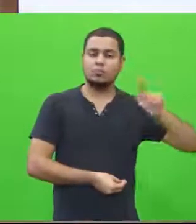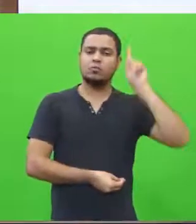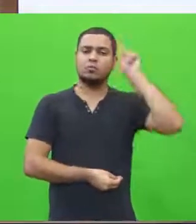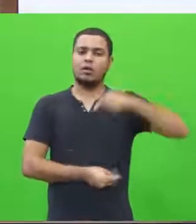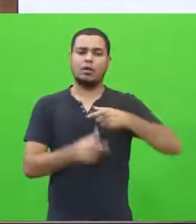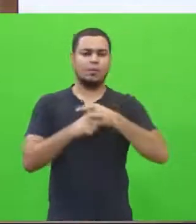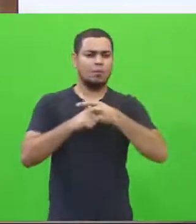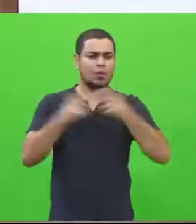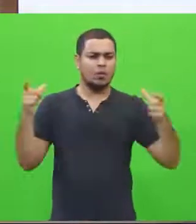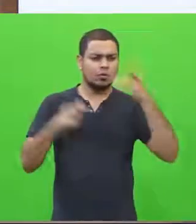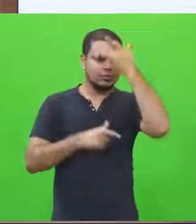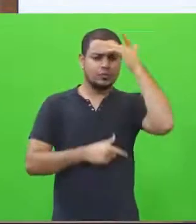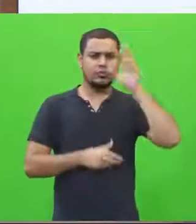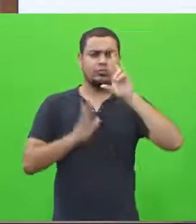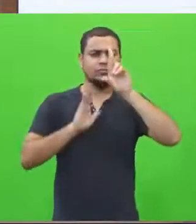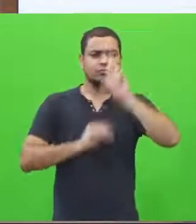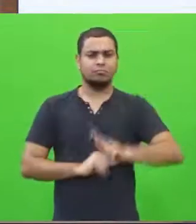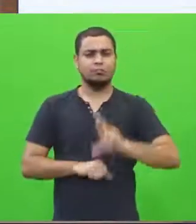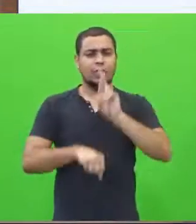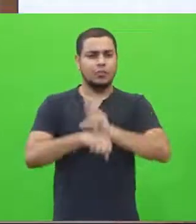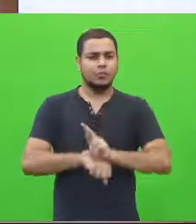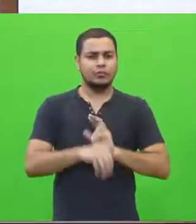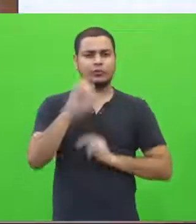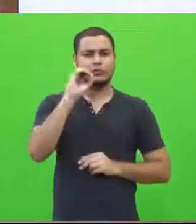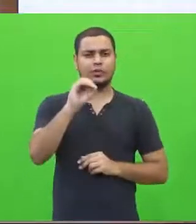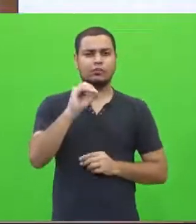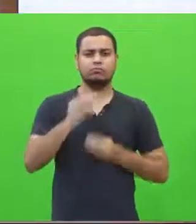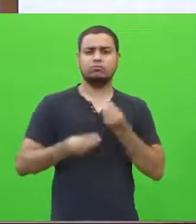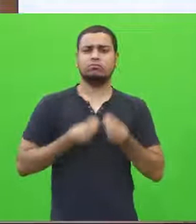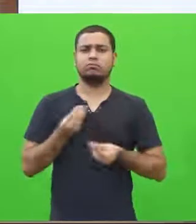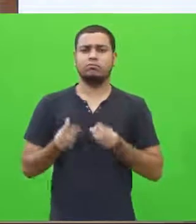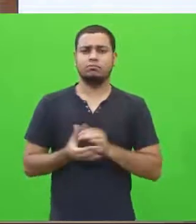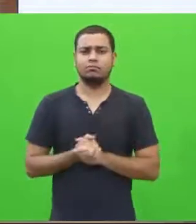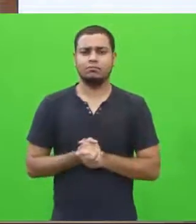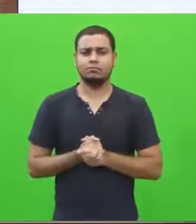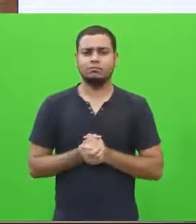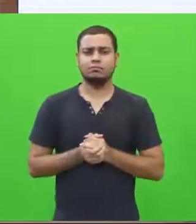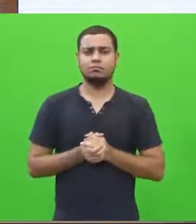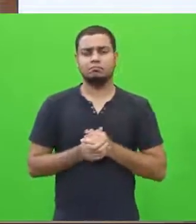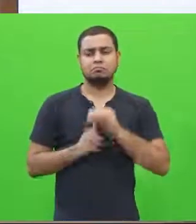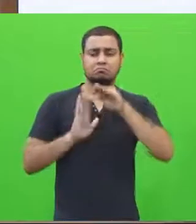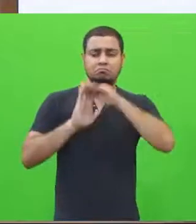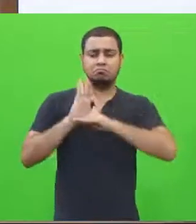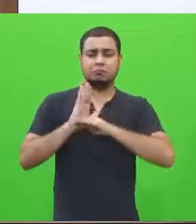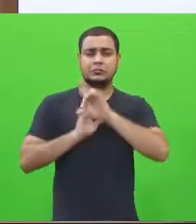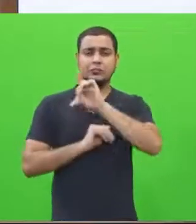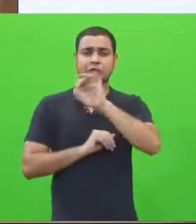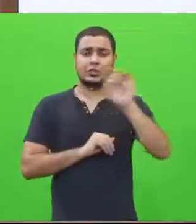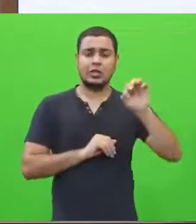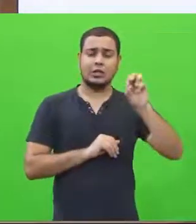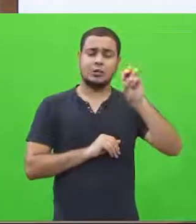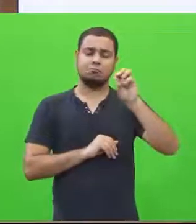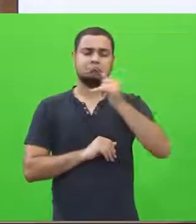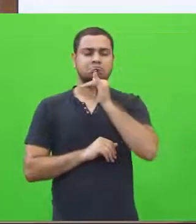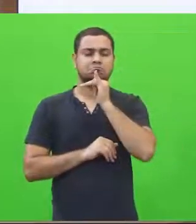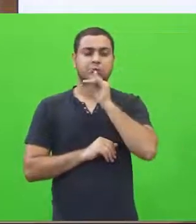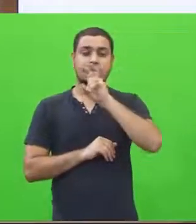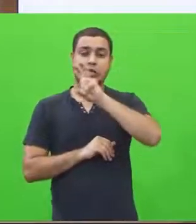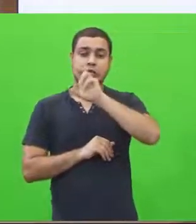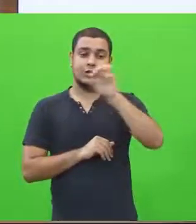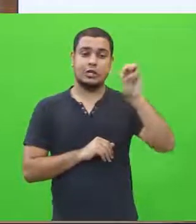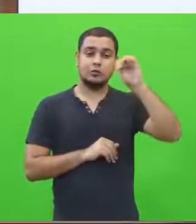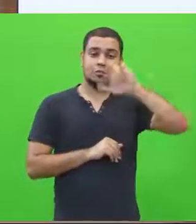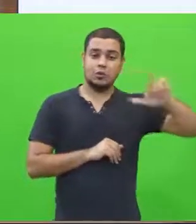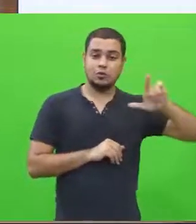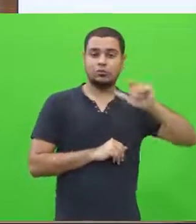Lúcia? Um pouquinho menos, Carol. 500 é alguma coisa. Quanto. Menos 100 mil. Então, 500 mil e poucos